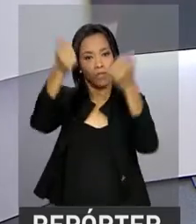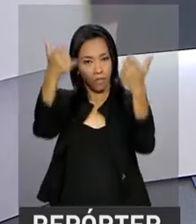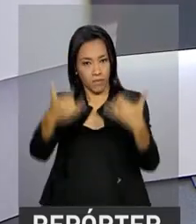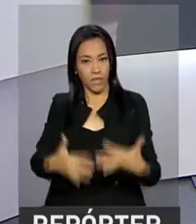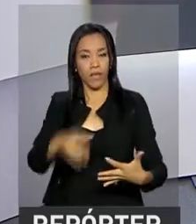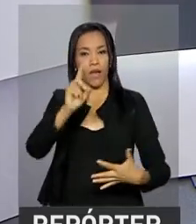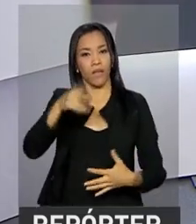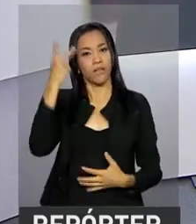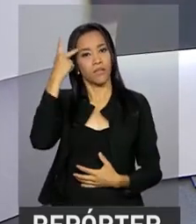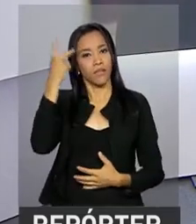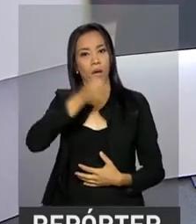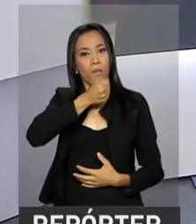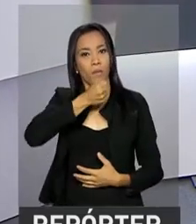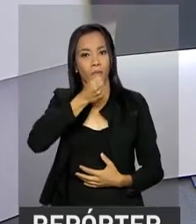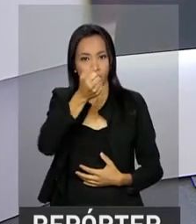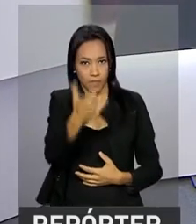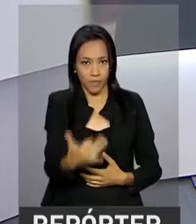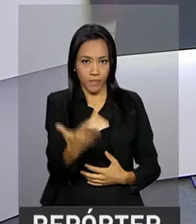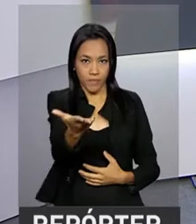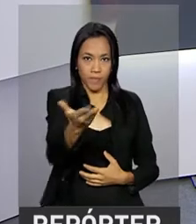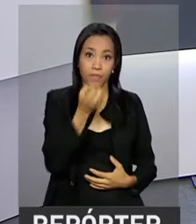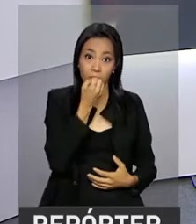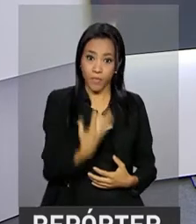Filho. Oi, Zé, bom dia para você.